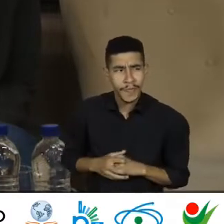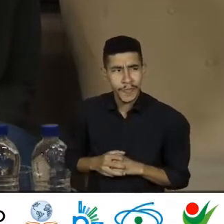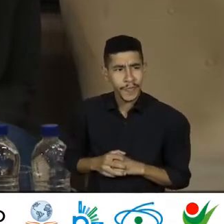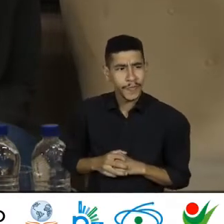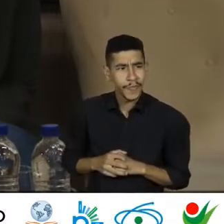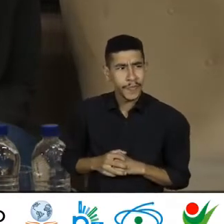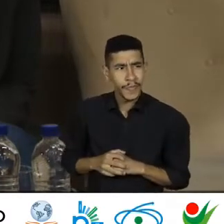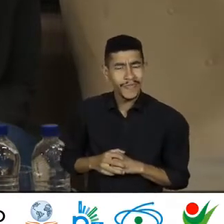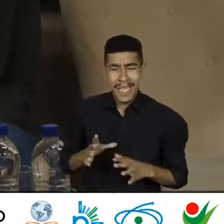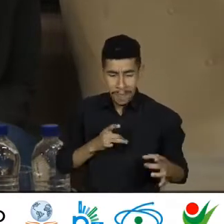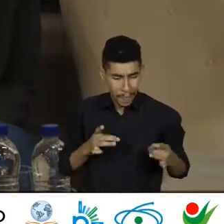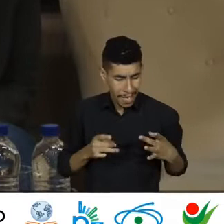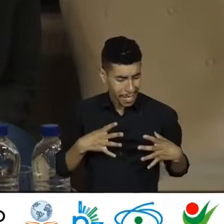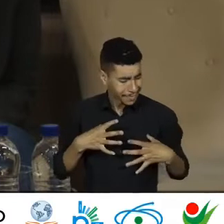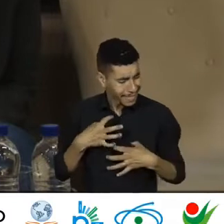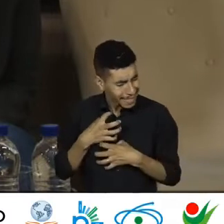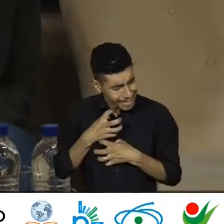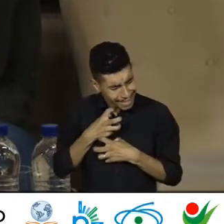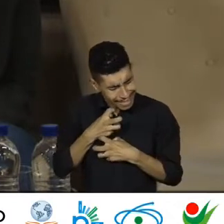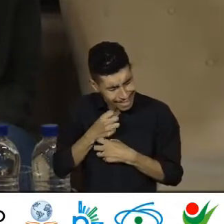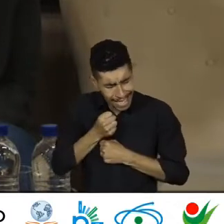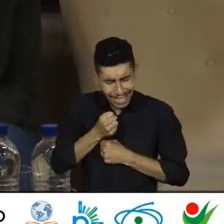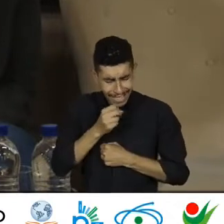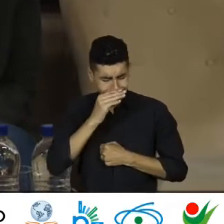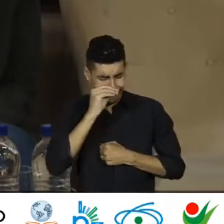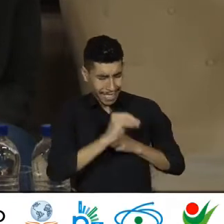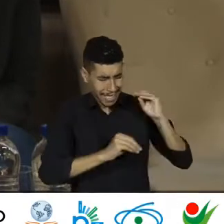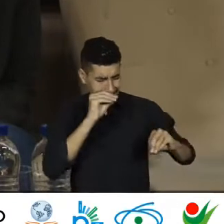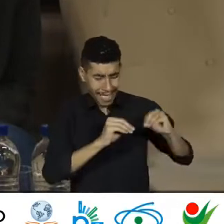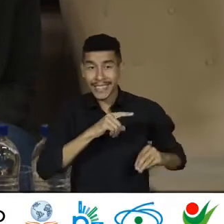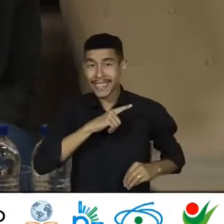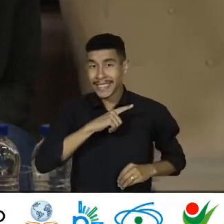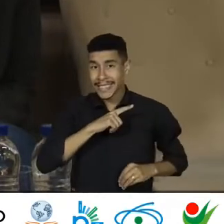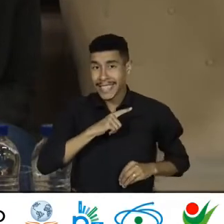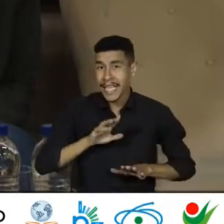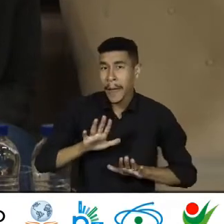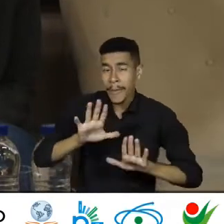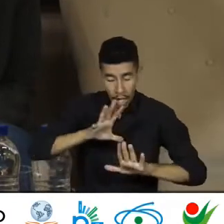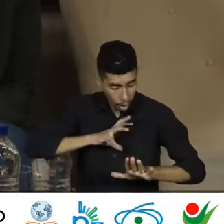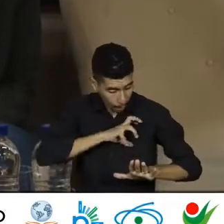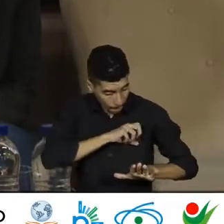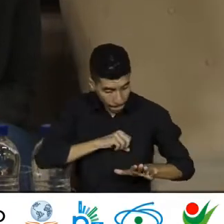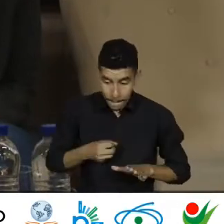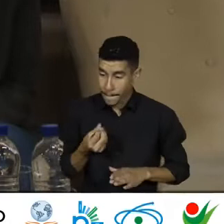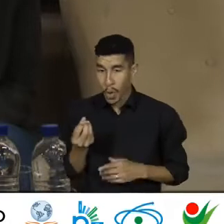Tem medo, mágoa e destino Mas tem também amor